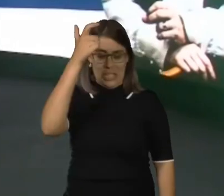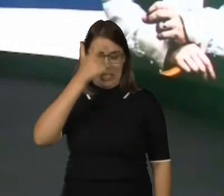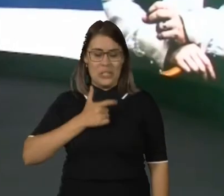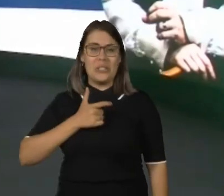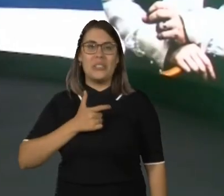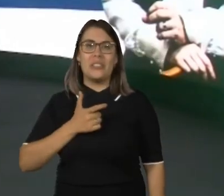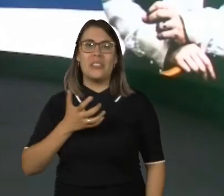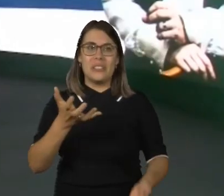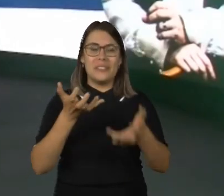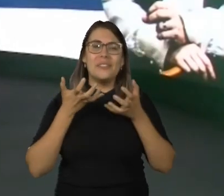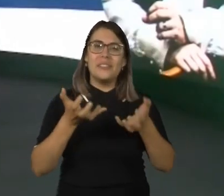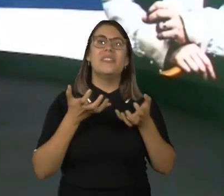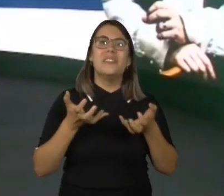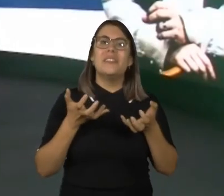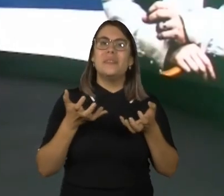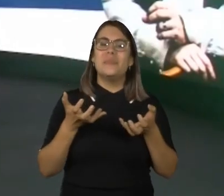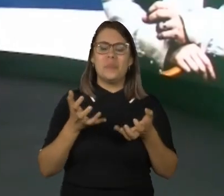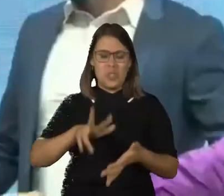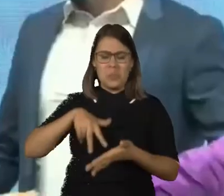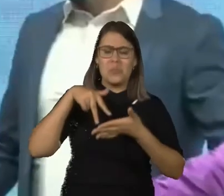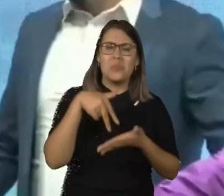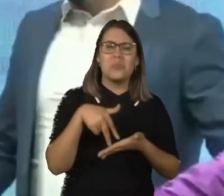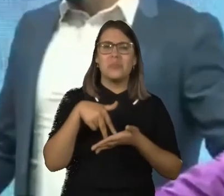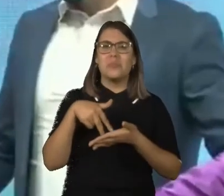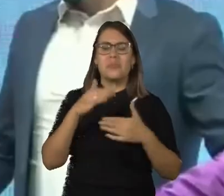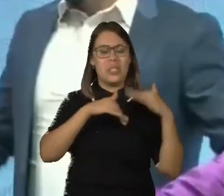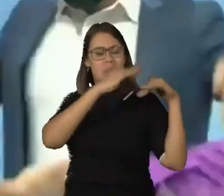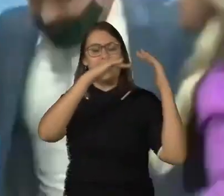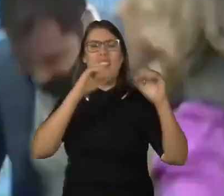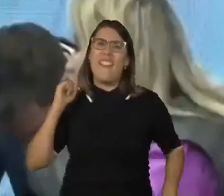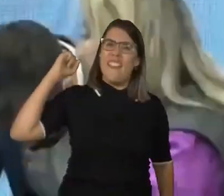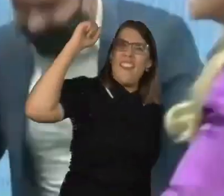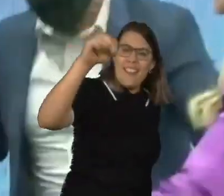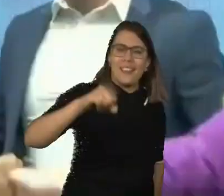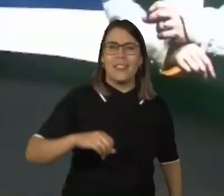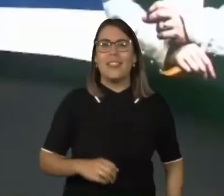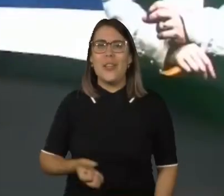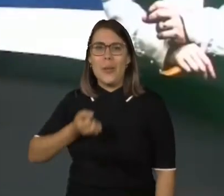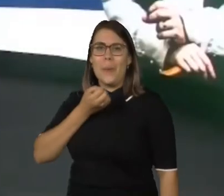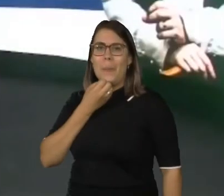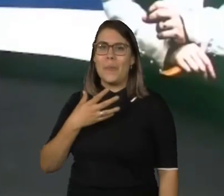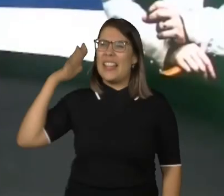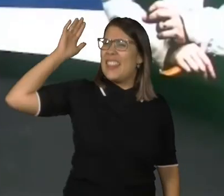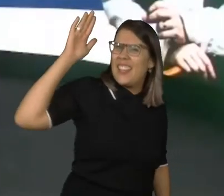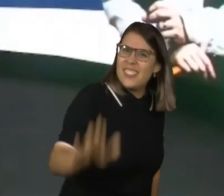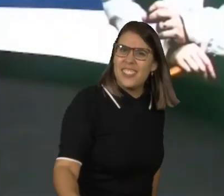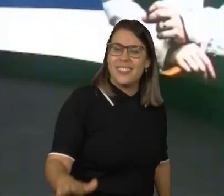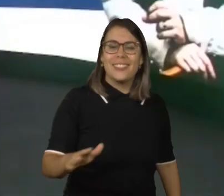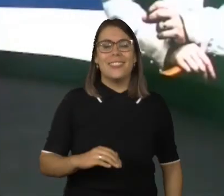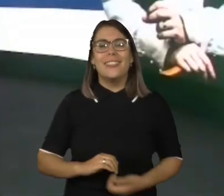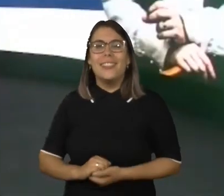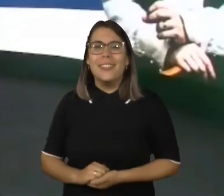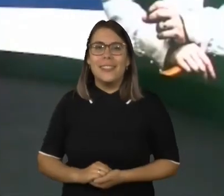da tarde é que todos saiam mais empoderados e com muito mais conhecimento dessa aula. Rei. Boa tarde. Boa tarde.